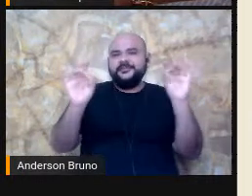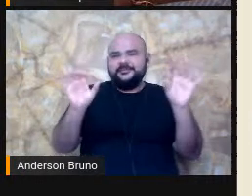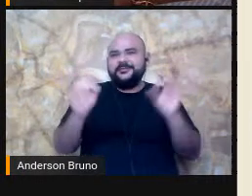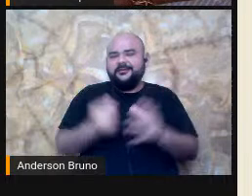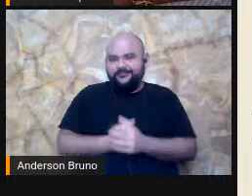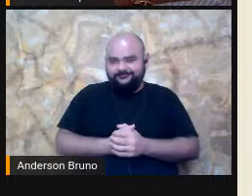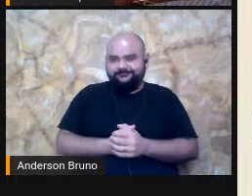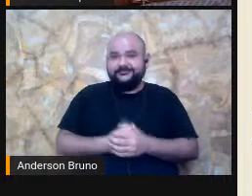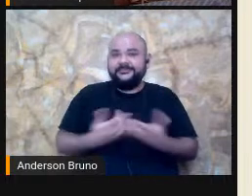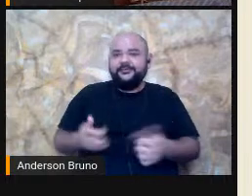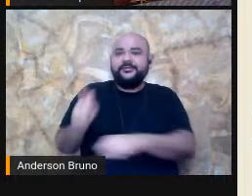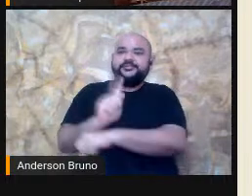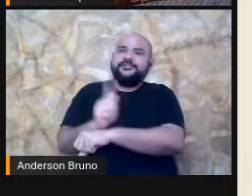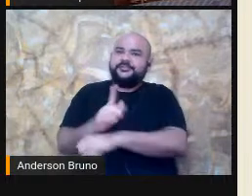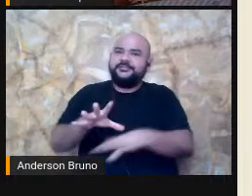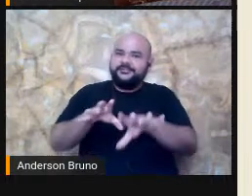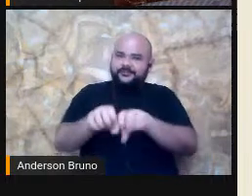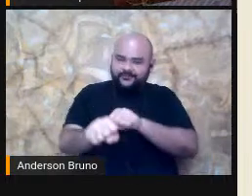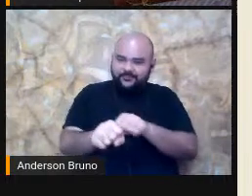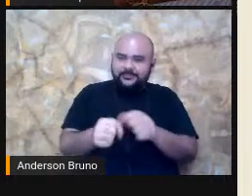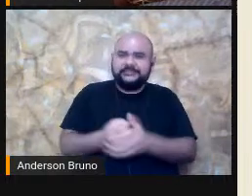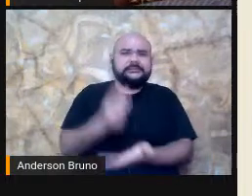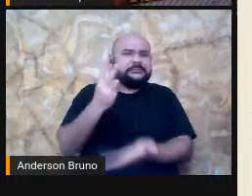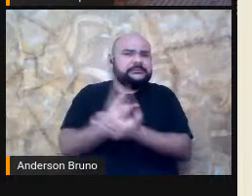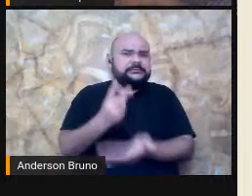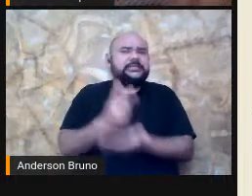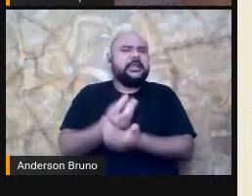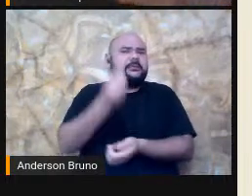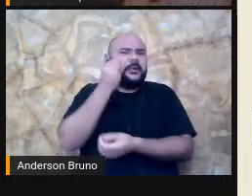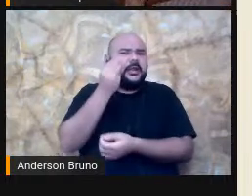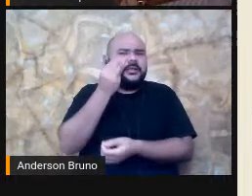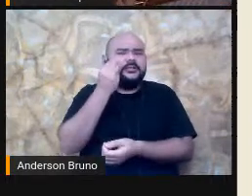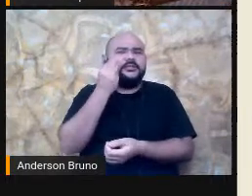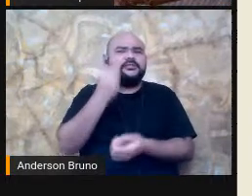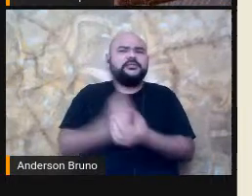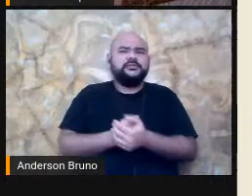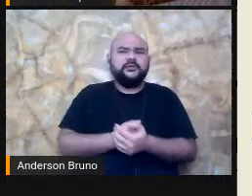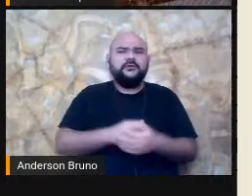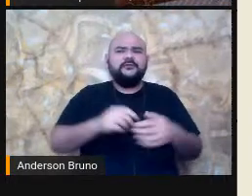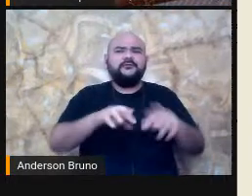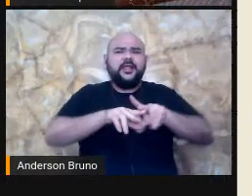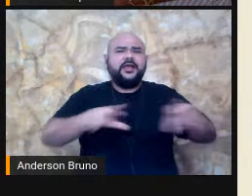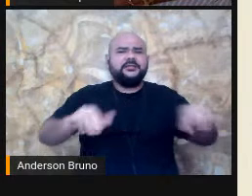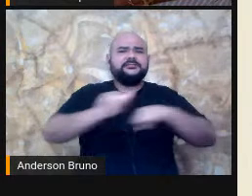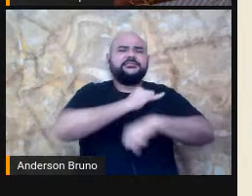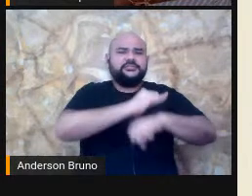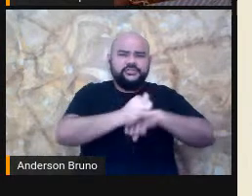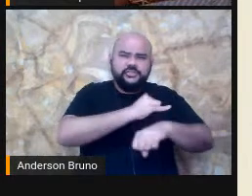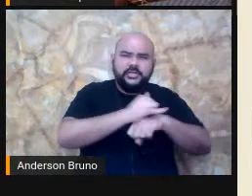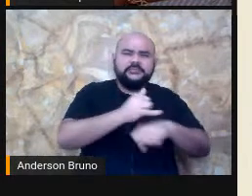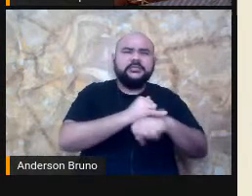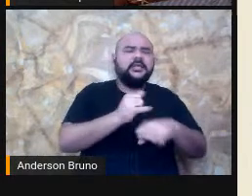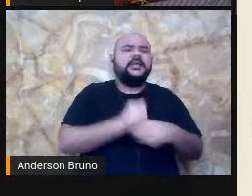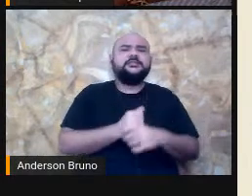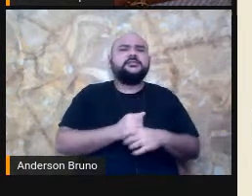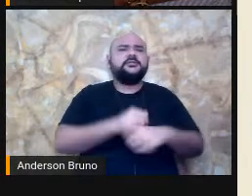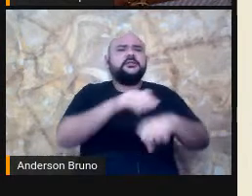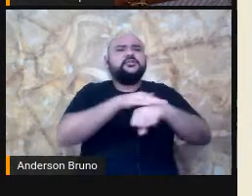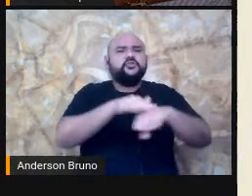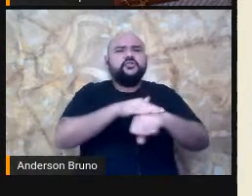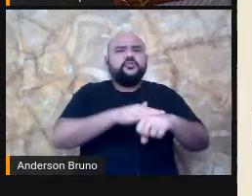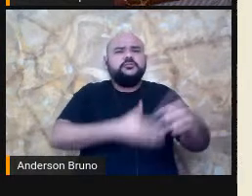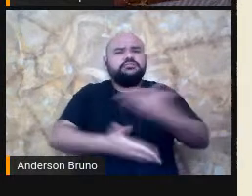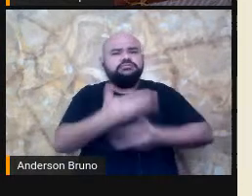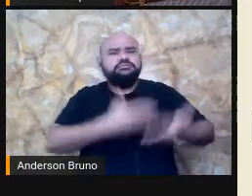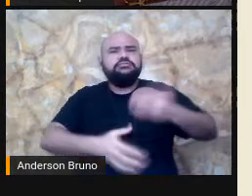gerência de formação Também A gente tem buscado Sempre Garantir essas discussões Em todos os grupos Formativos Que a gente tem